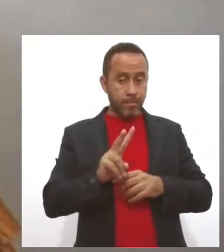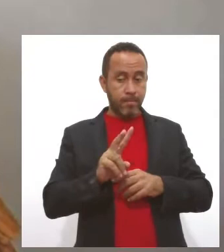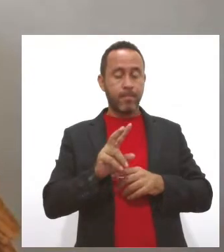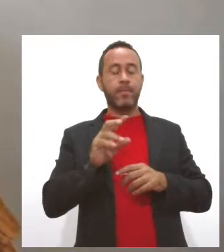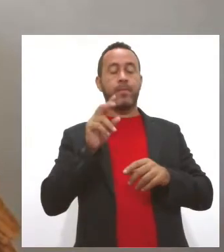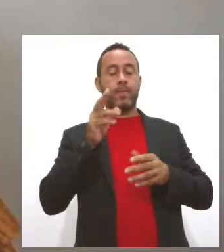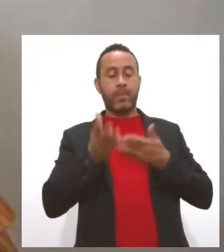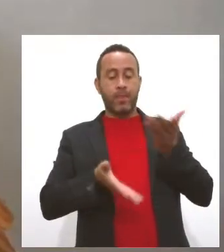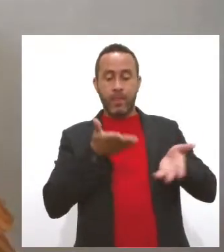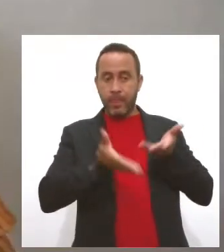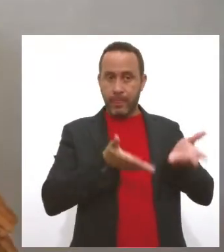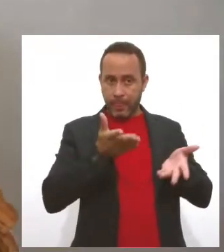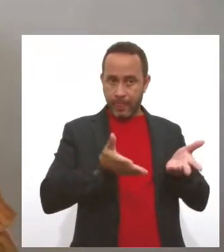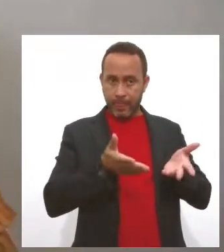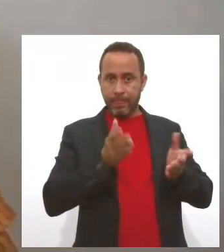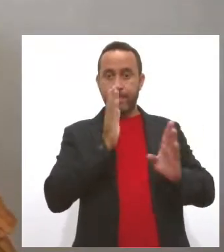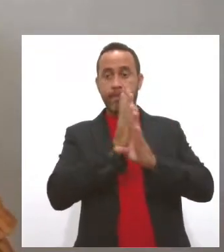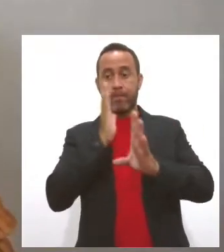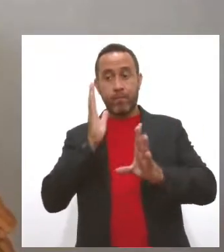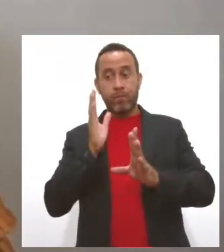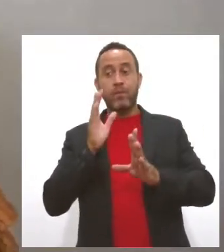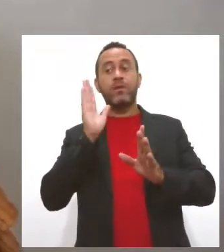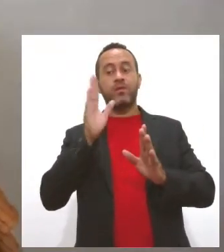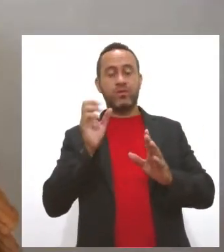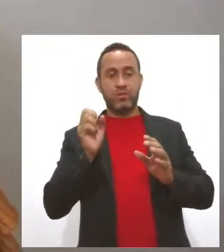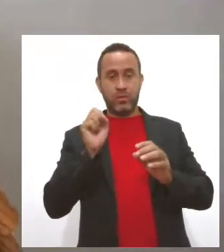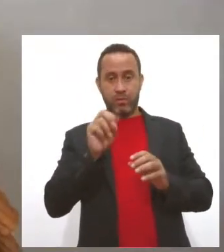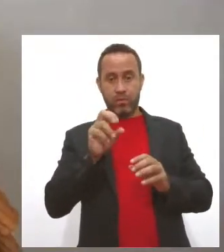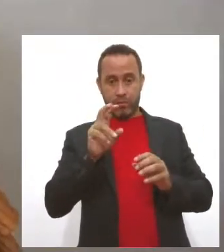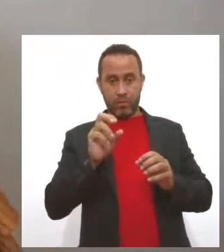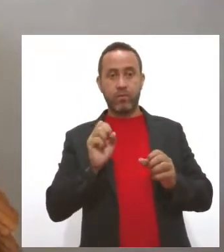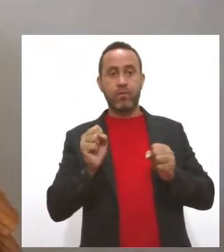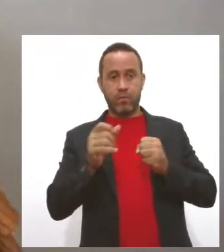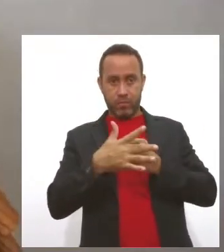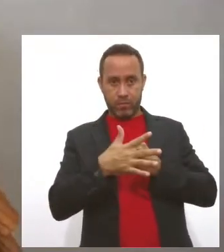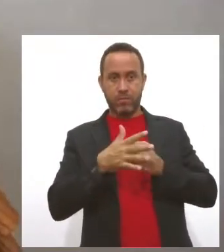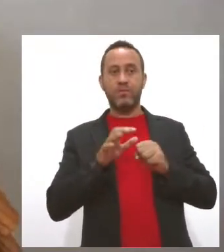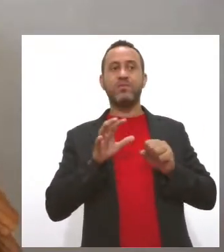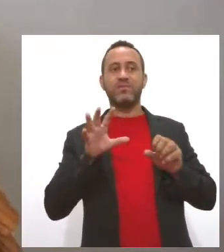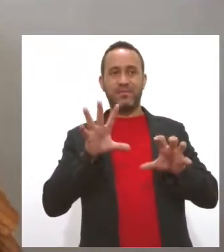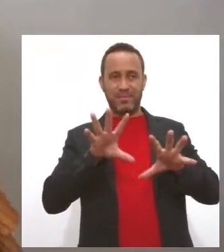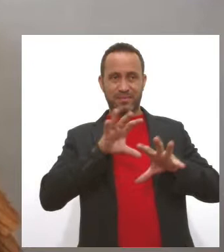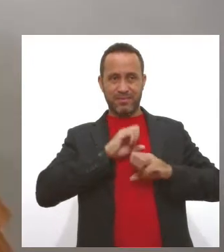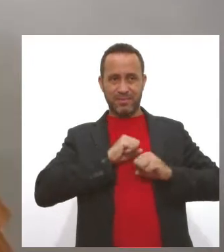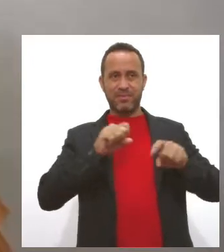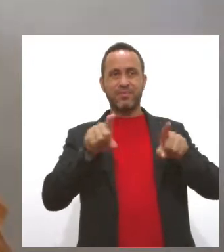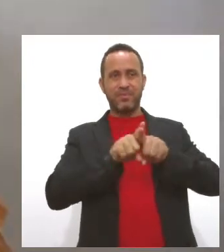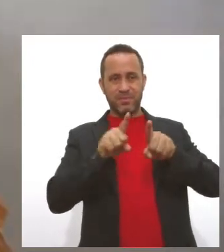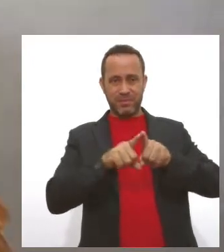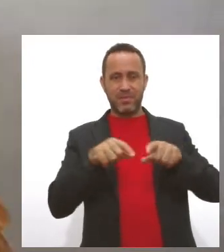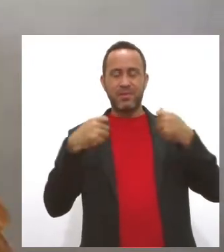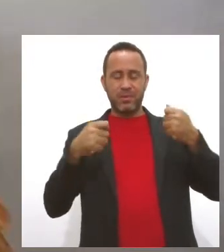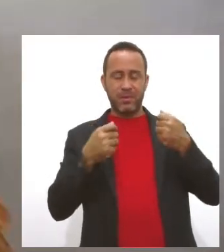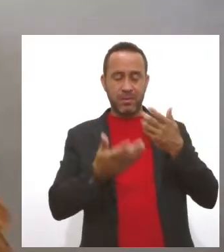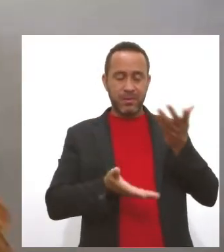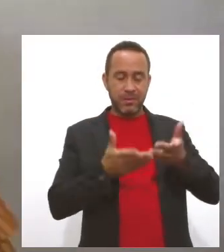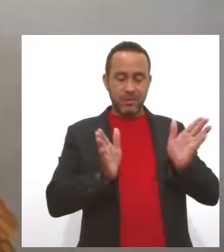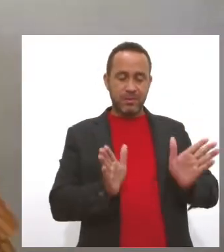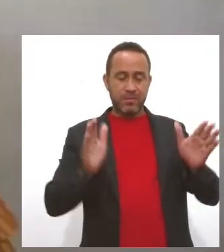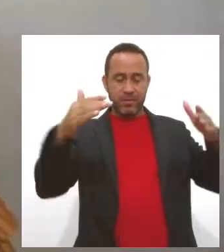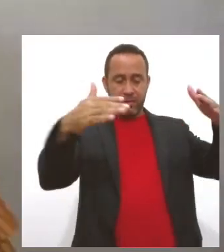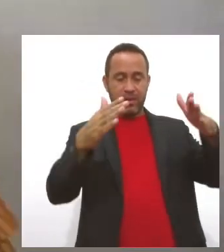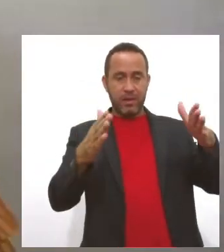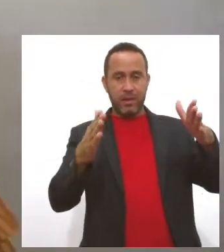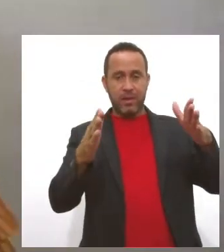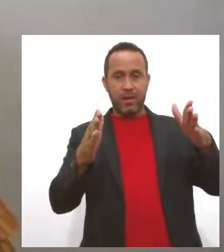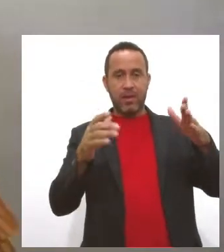detectado realmente em alguns bebês recém-nascidos a Covid-19 e aí então eles precisam dessa medida de isolamento. É uma